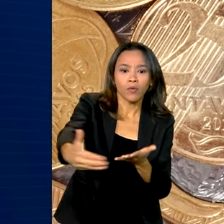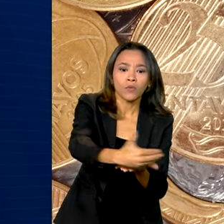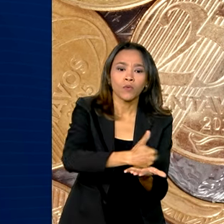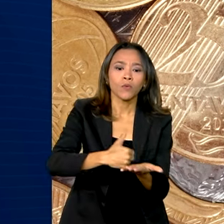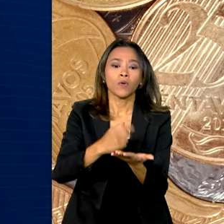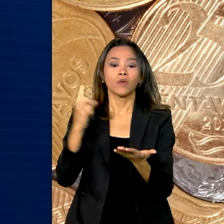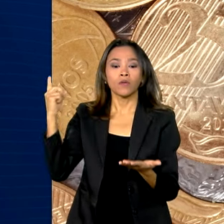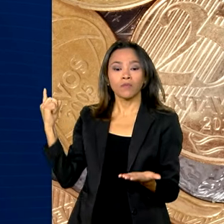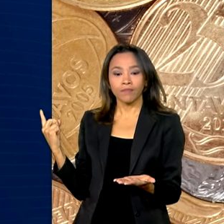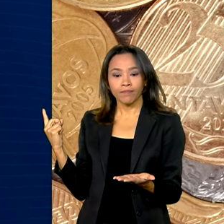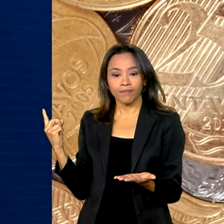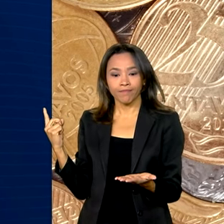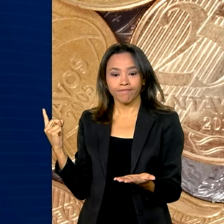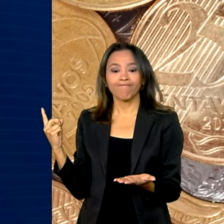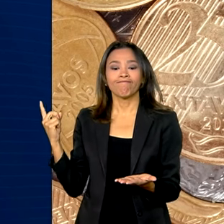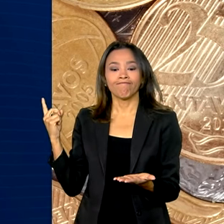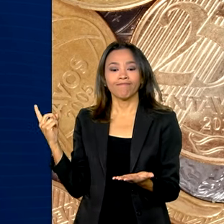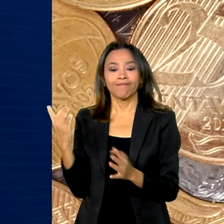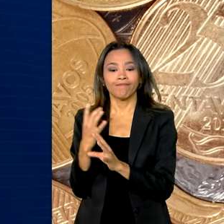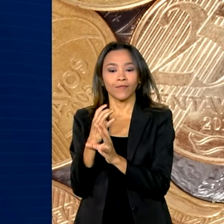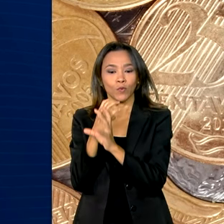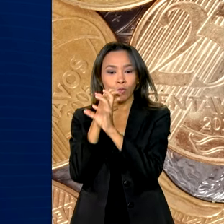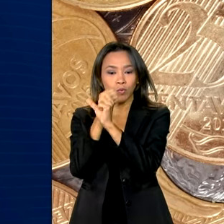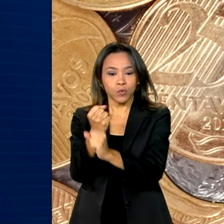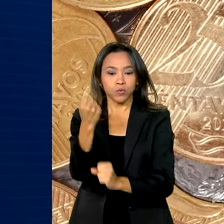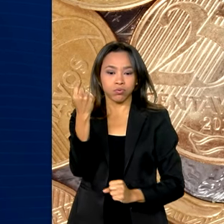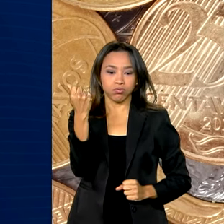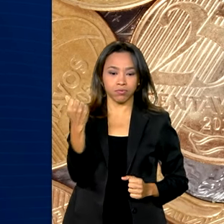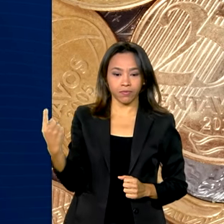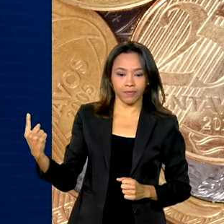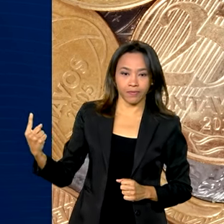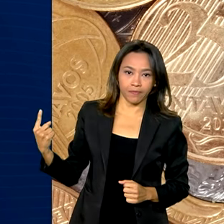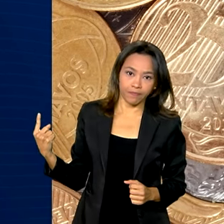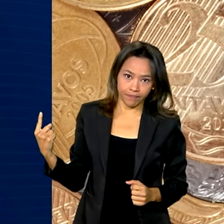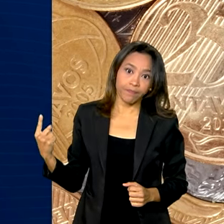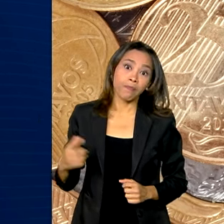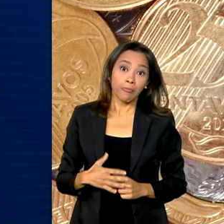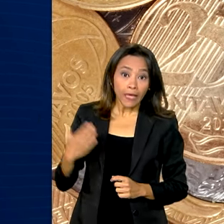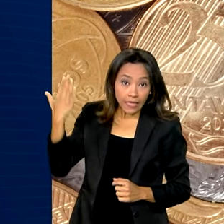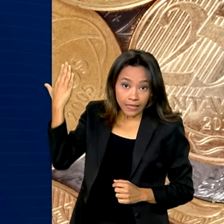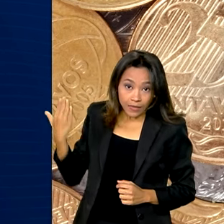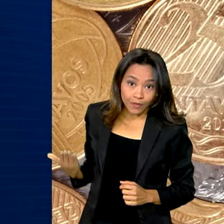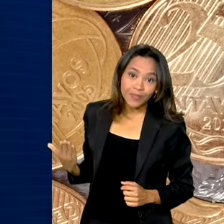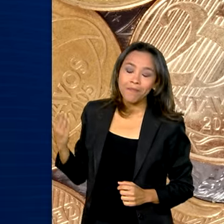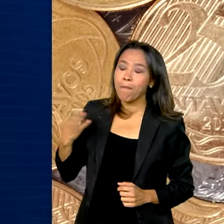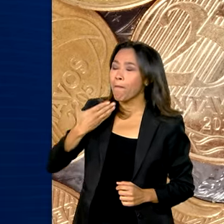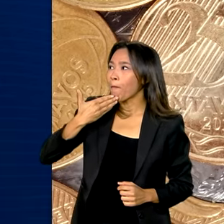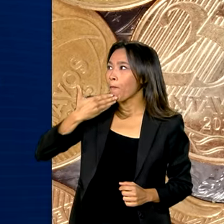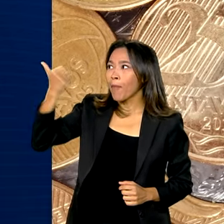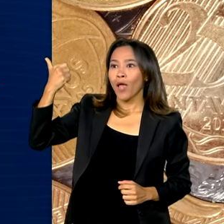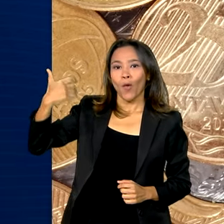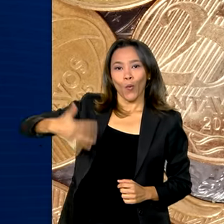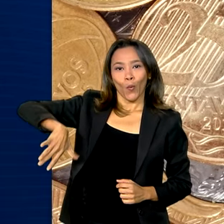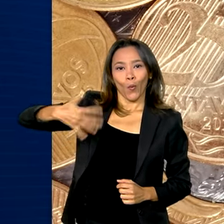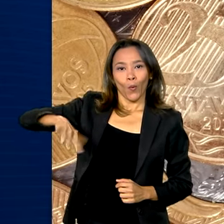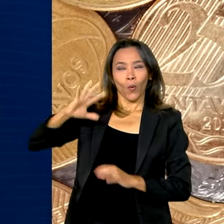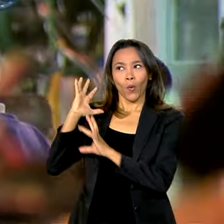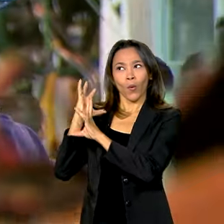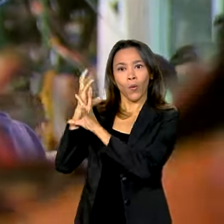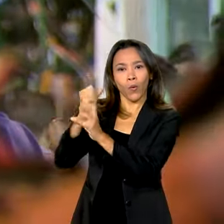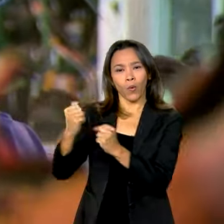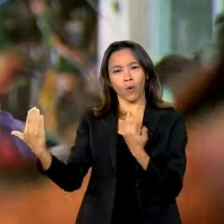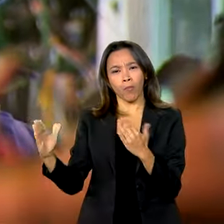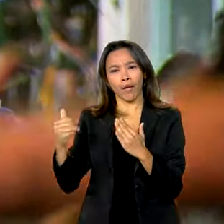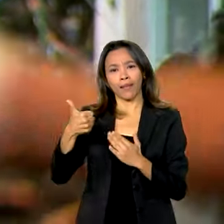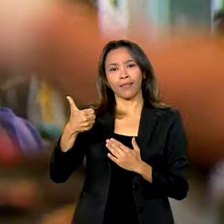202 bilhões e 970 milhões de reais. Essa foi a melhor arrecadação em 30 anos.